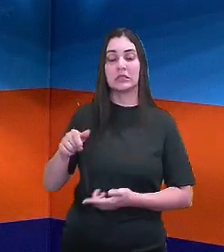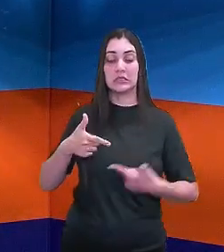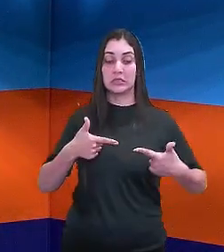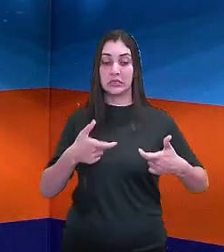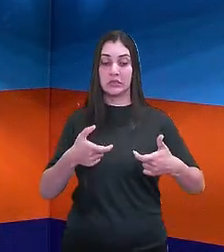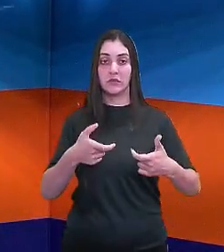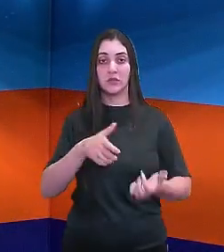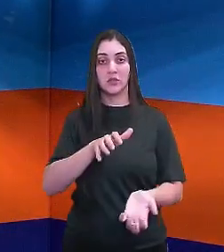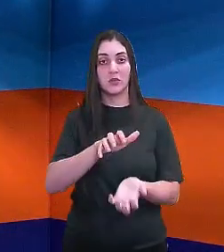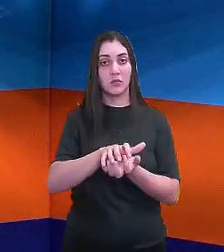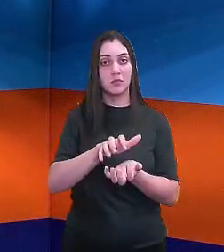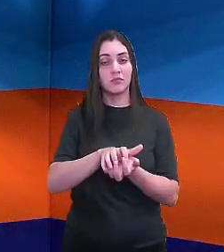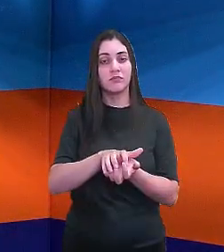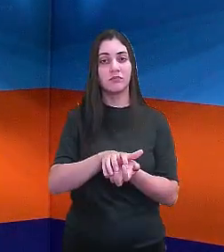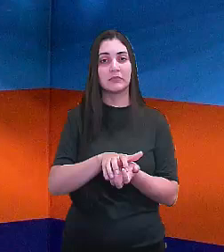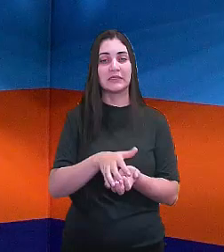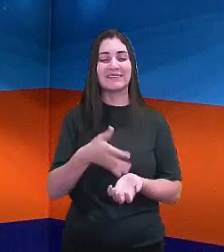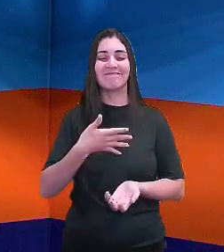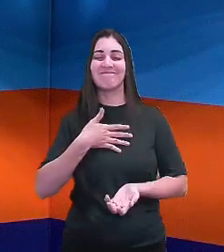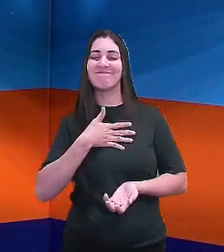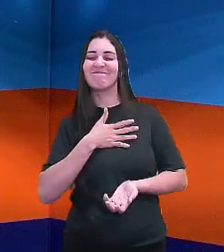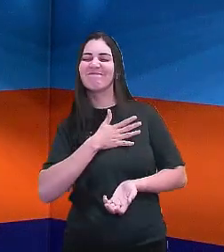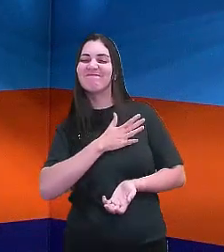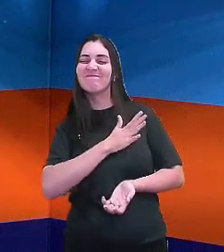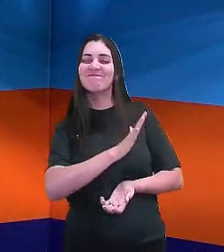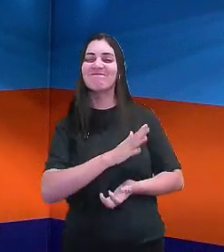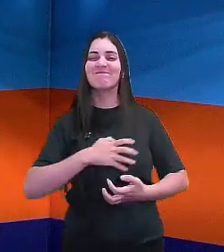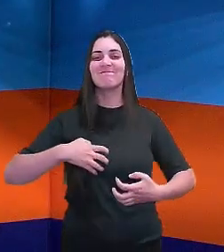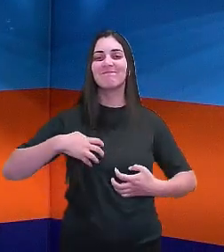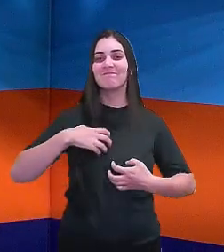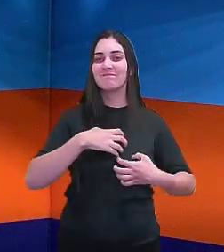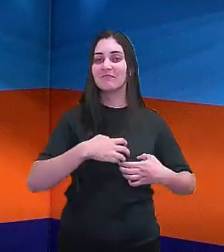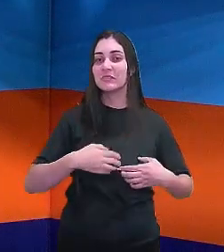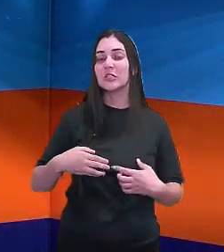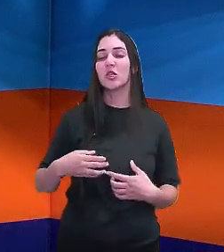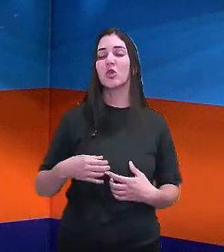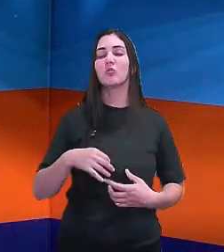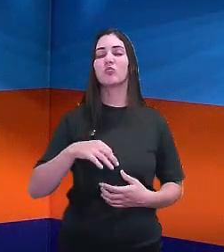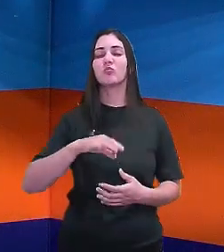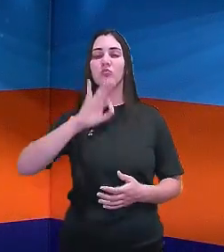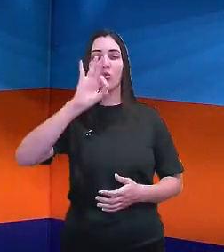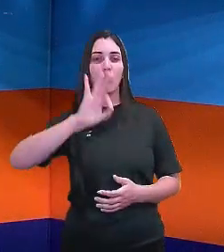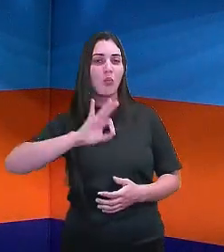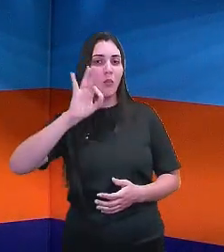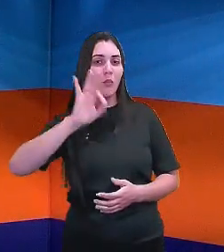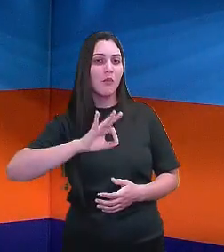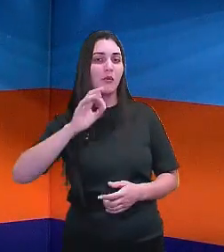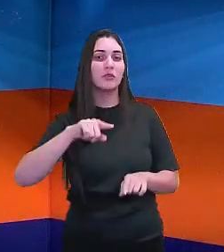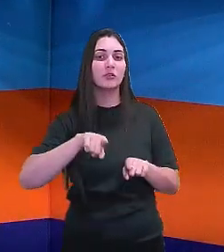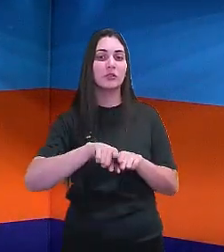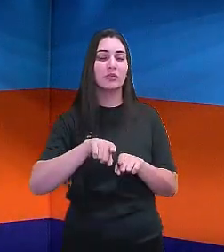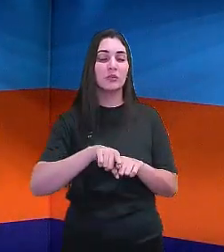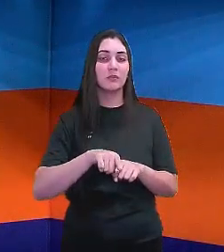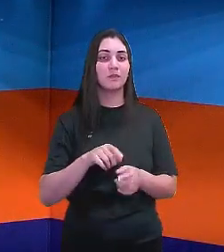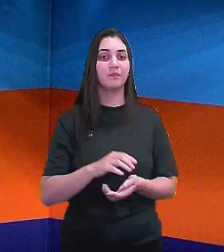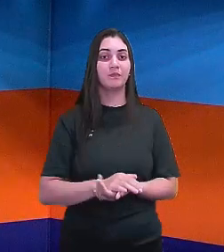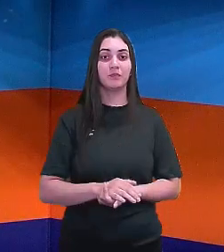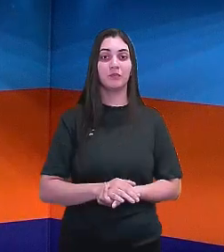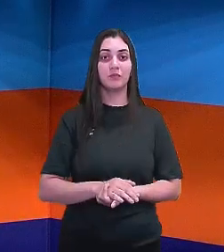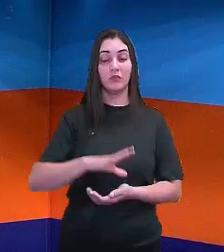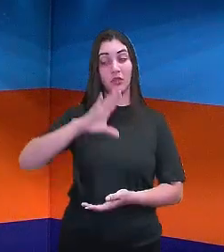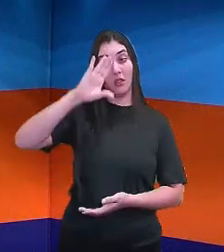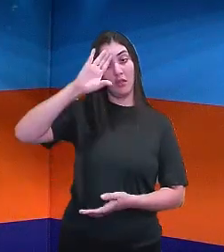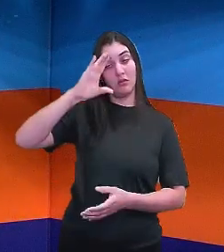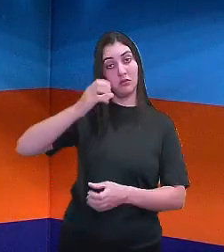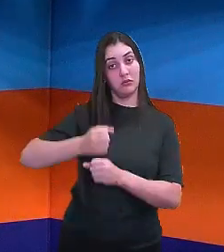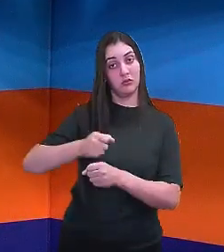Pernambucana, que foi a insatisfação com os altos impostos, com os cargos dados